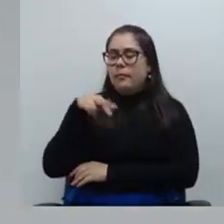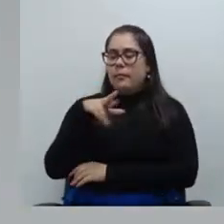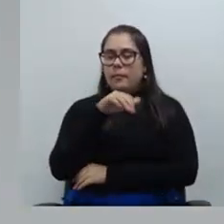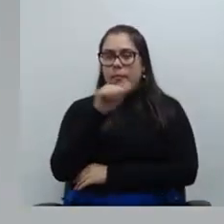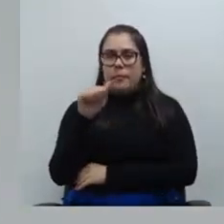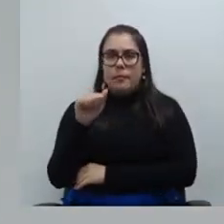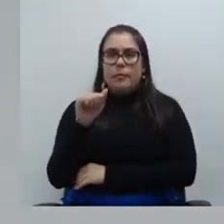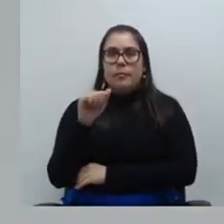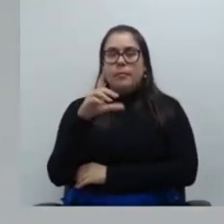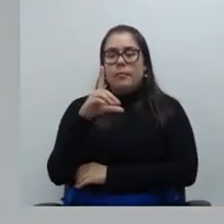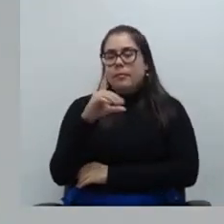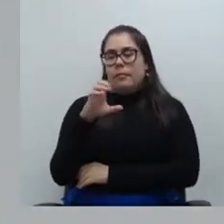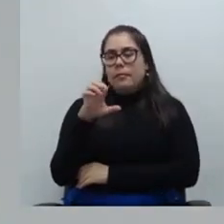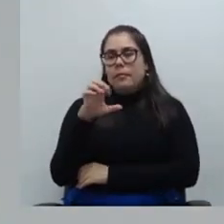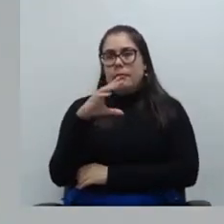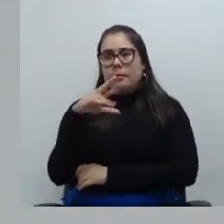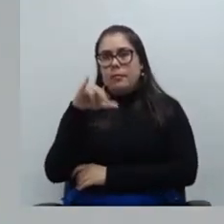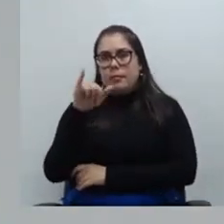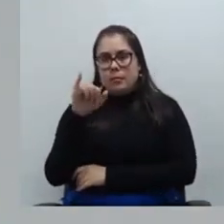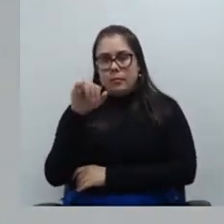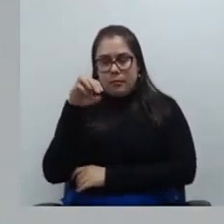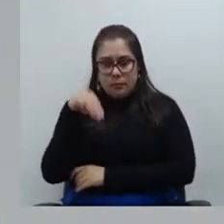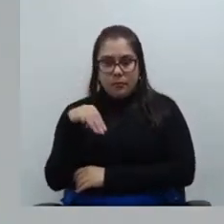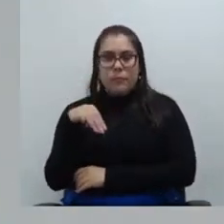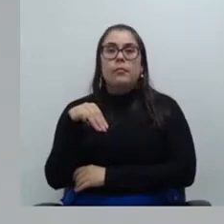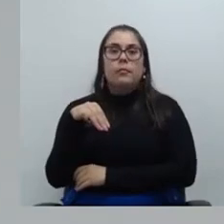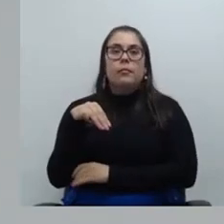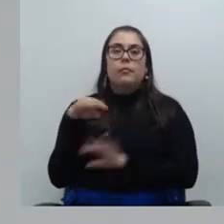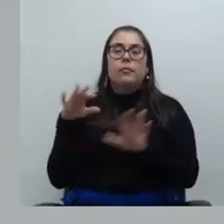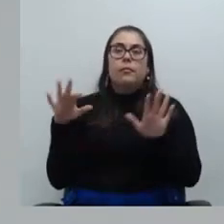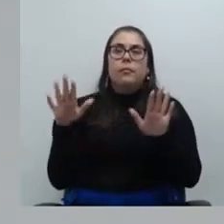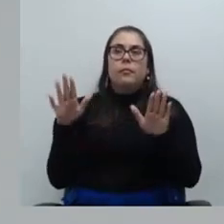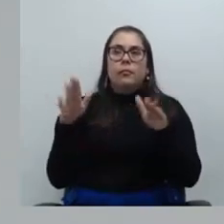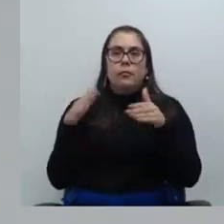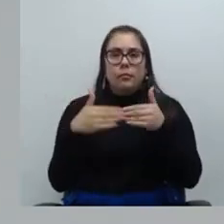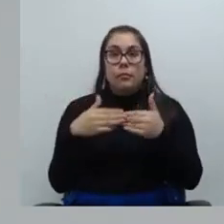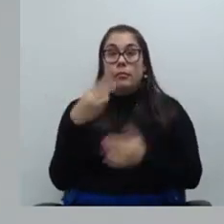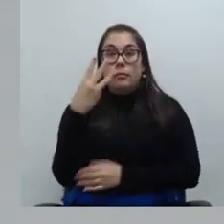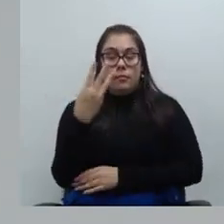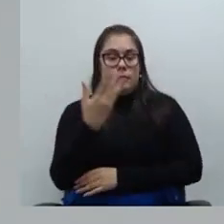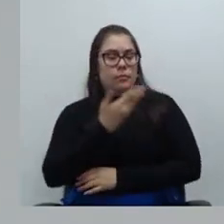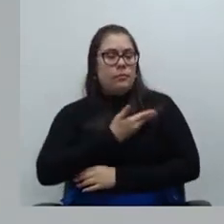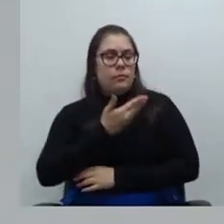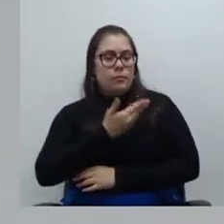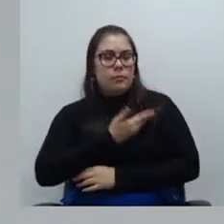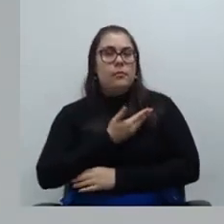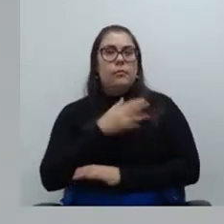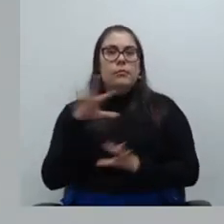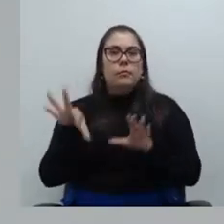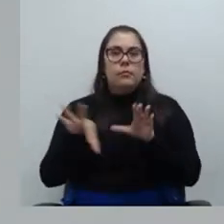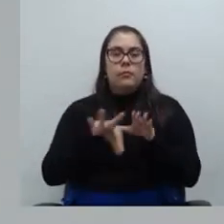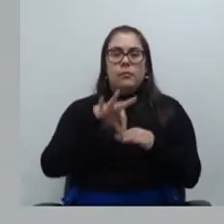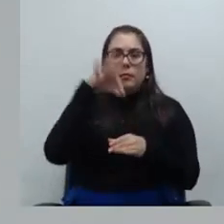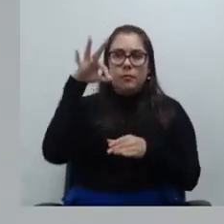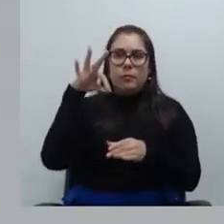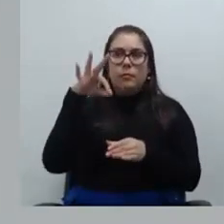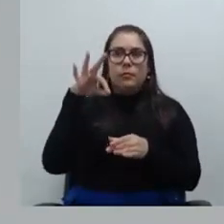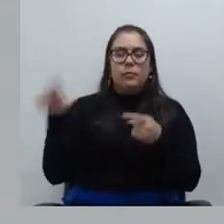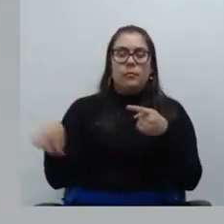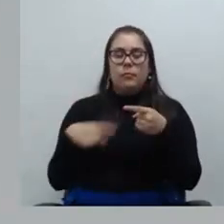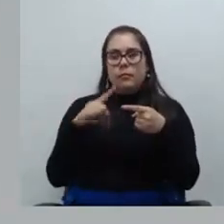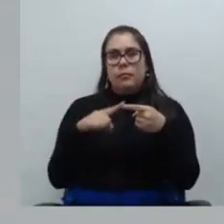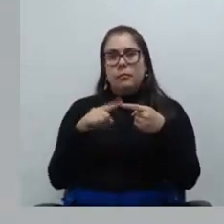o decrim já fechou o ato são três colegas eu verifiquei que são três colegas eles vão entrar na atribuição no sorteio da atribuição geral primeira